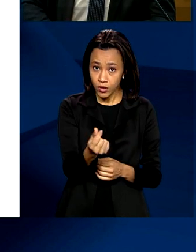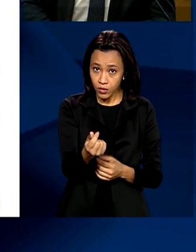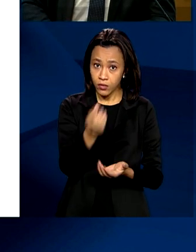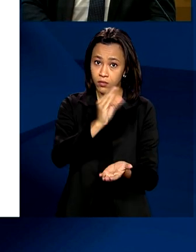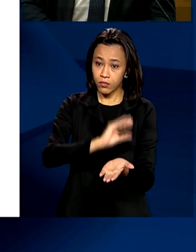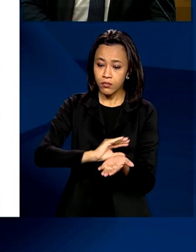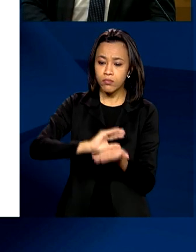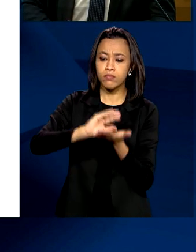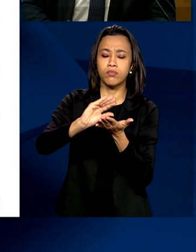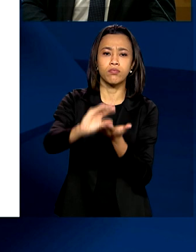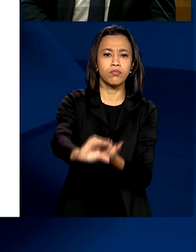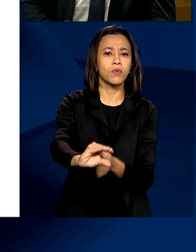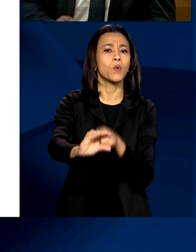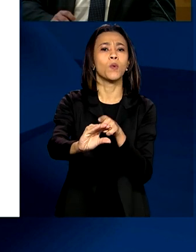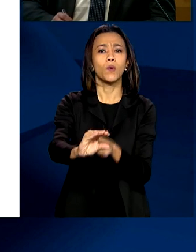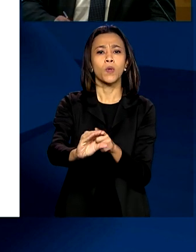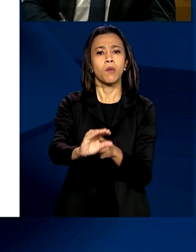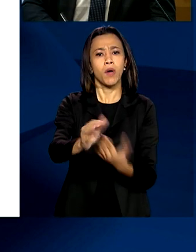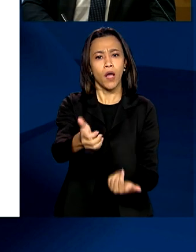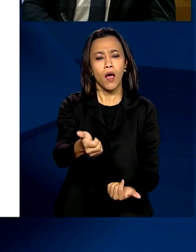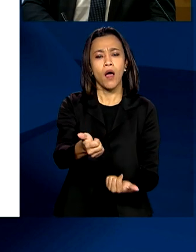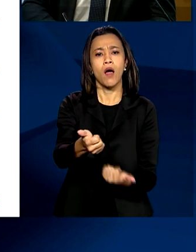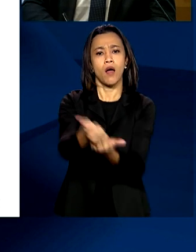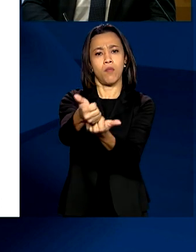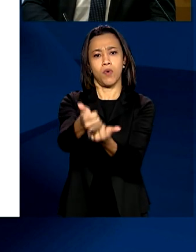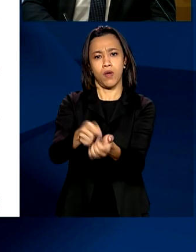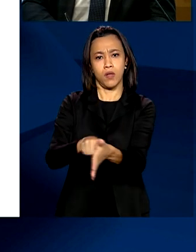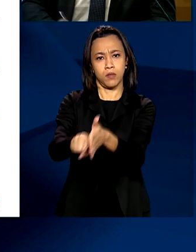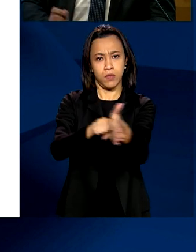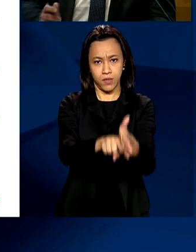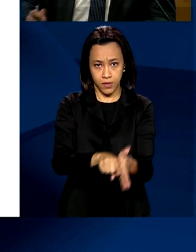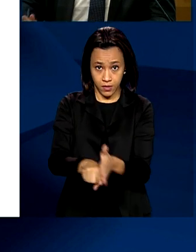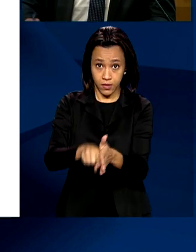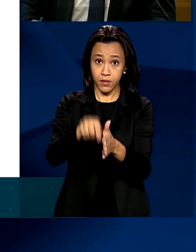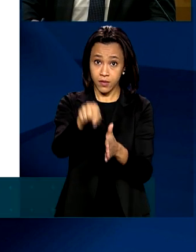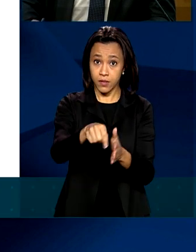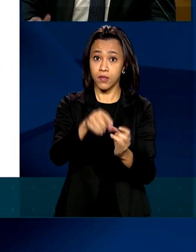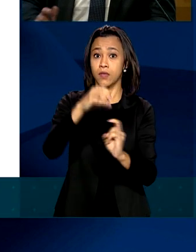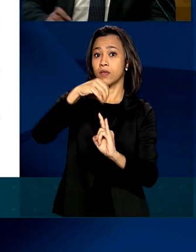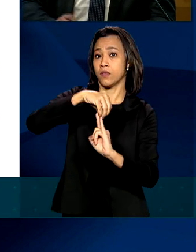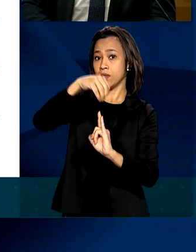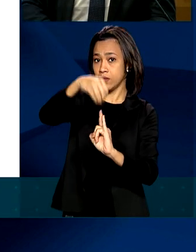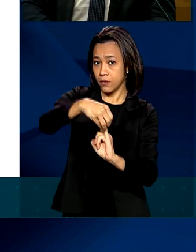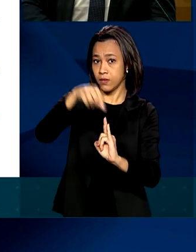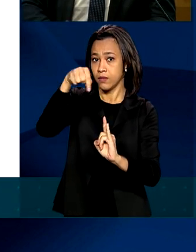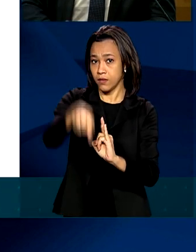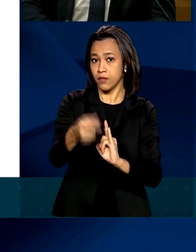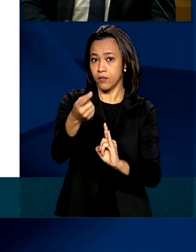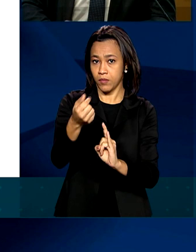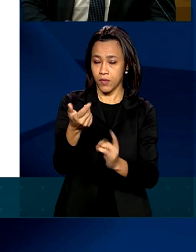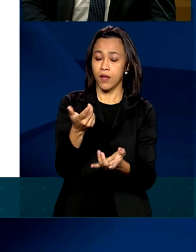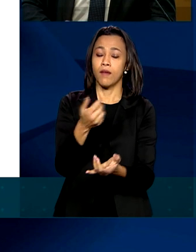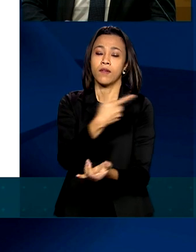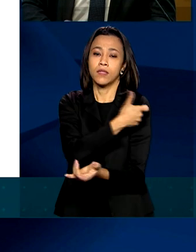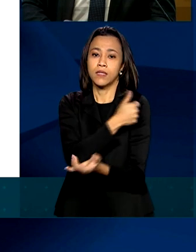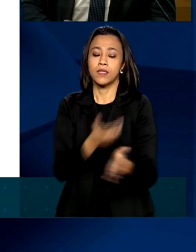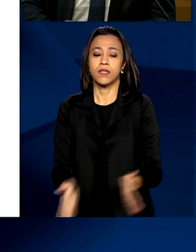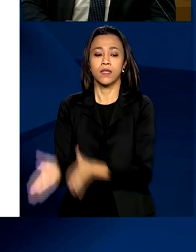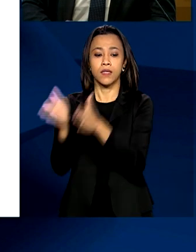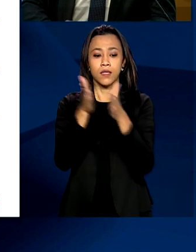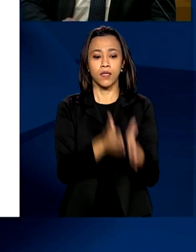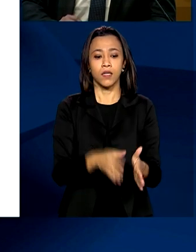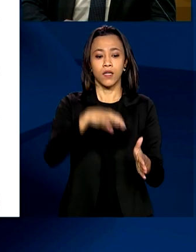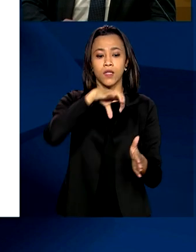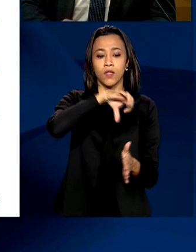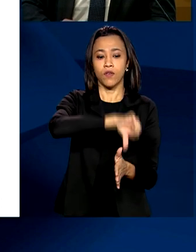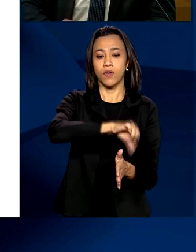ao processamento final da vacina por biomanguinhos, Fundação Oswaldo Cruz. 95,6 milhões